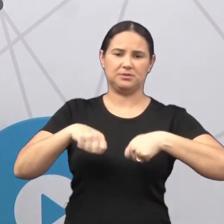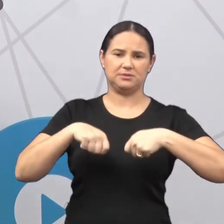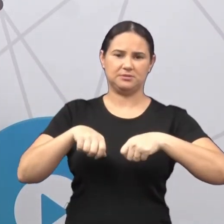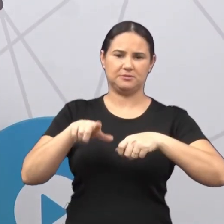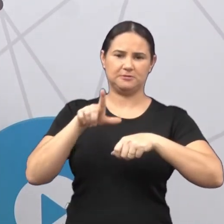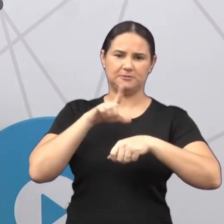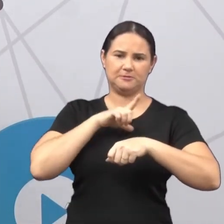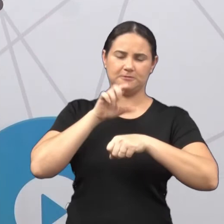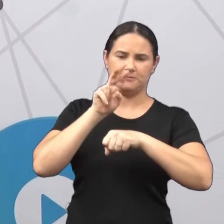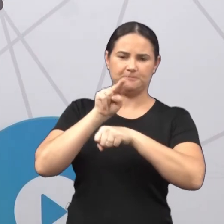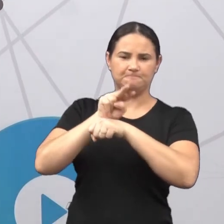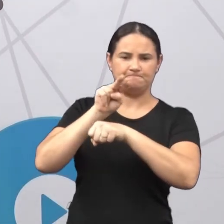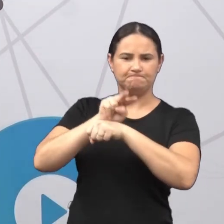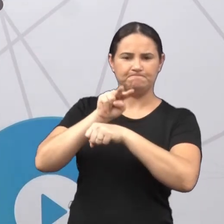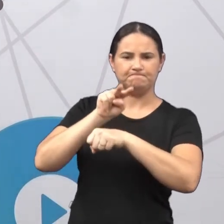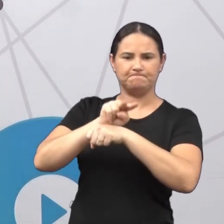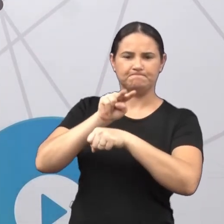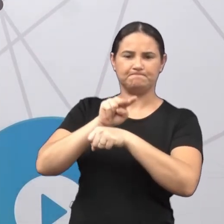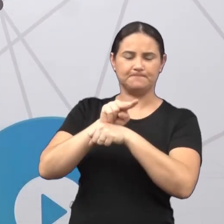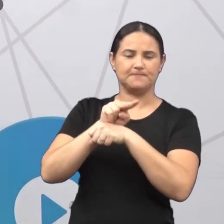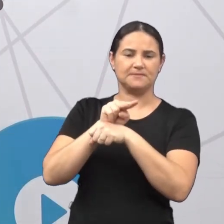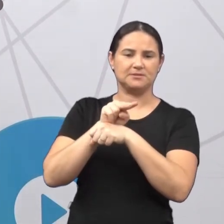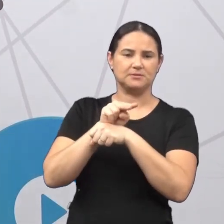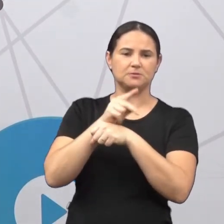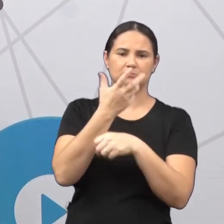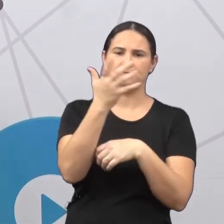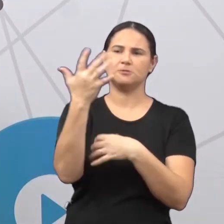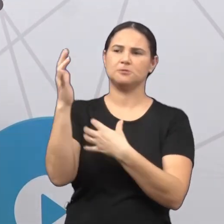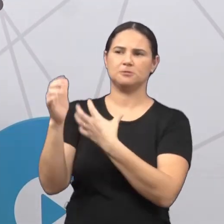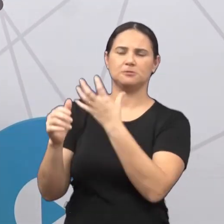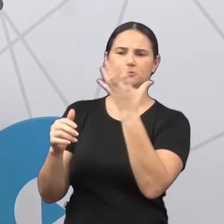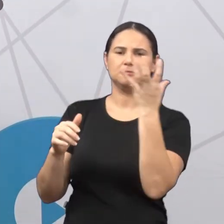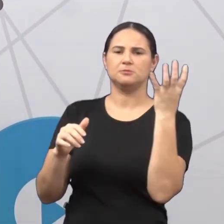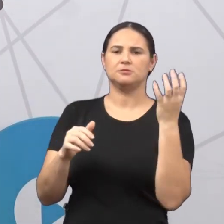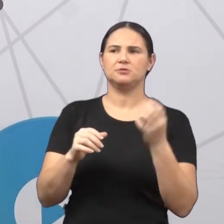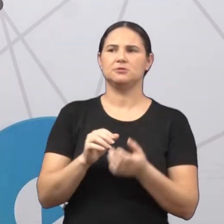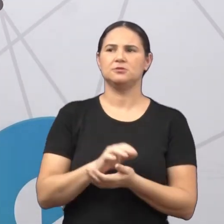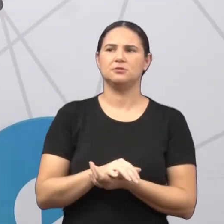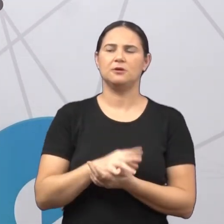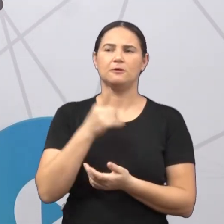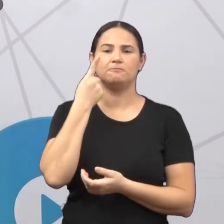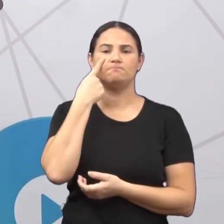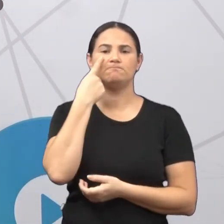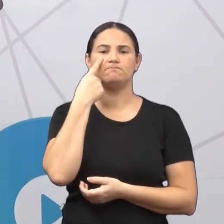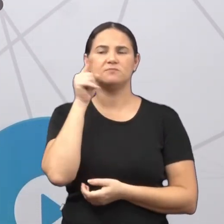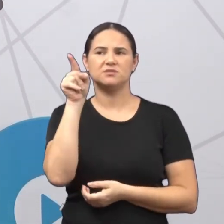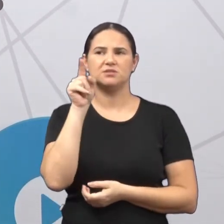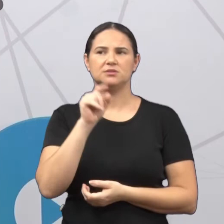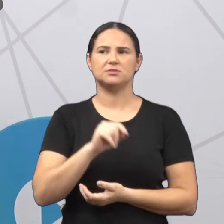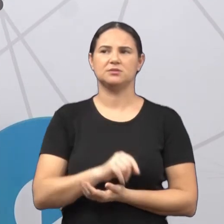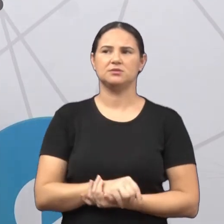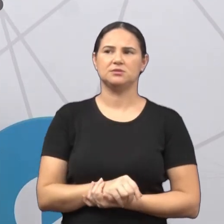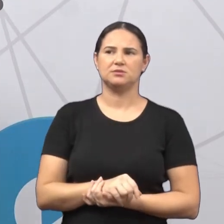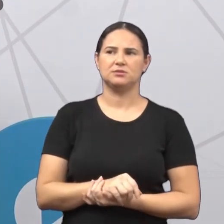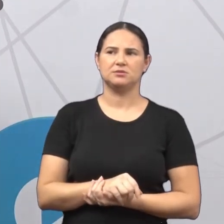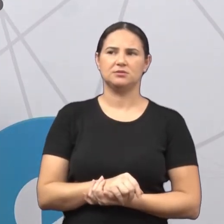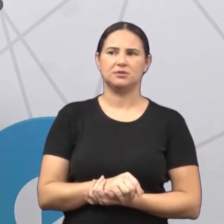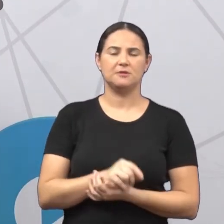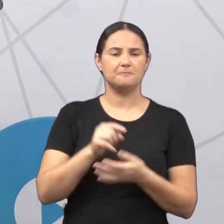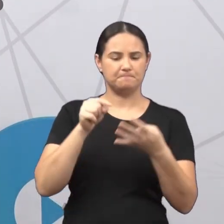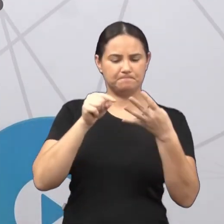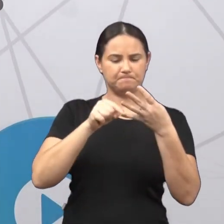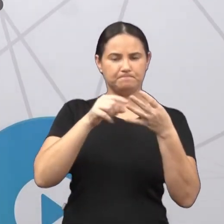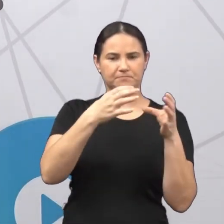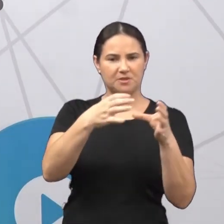esquecer do nosso meio ambiente. E essa partezinha do final aqui, acompanha comigo. Além disso, em bairros mistos,